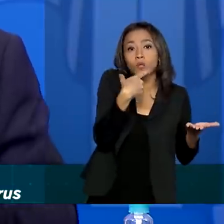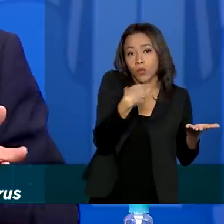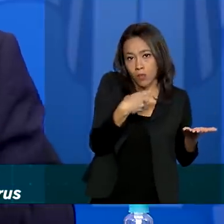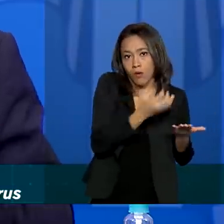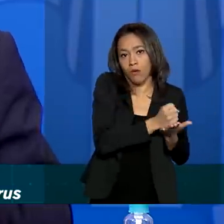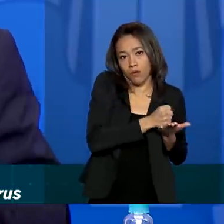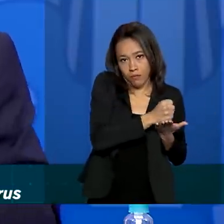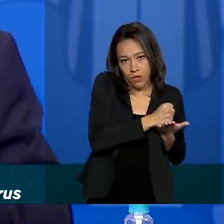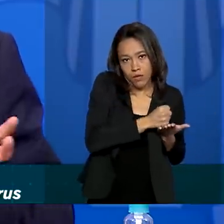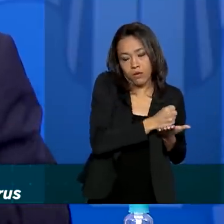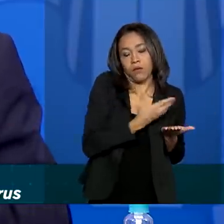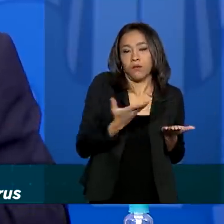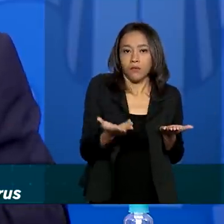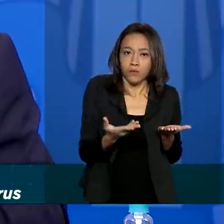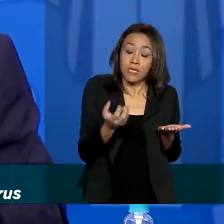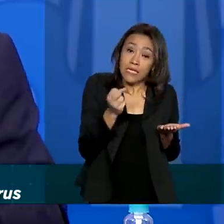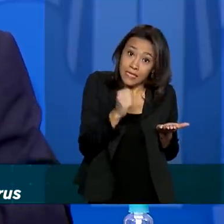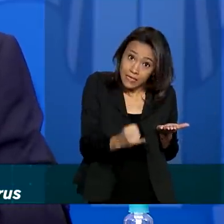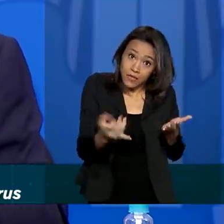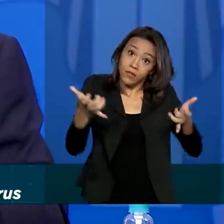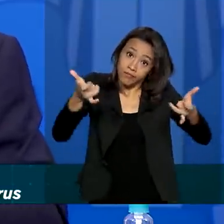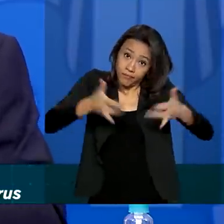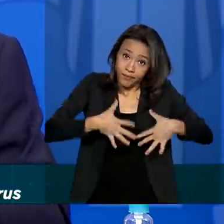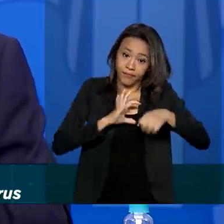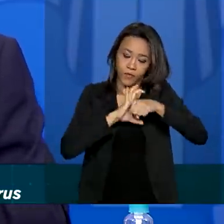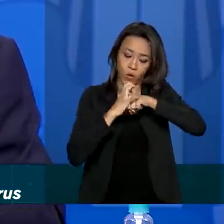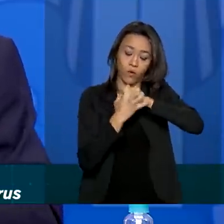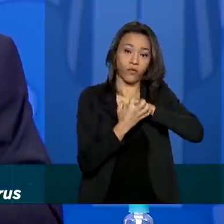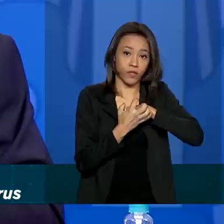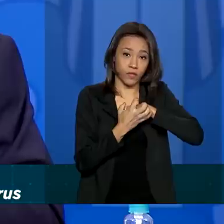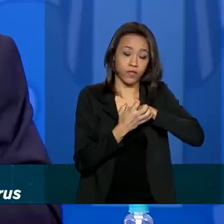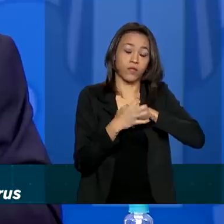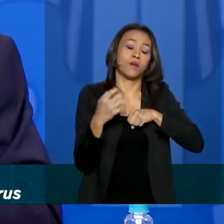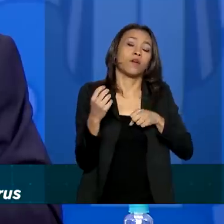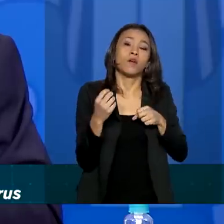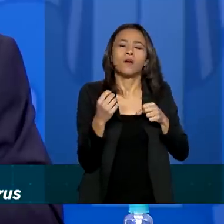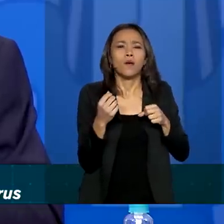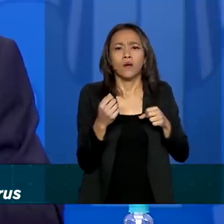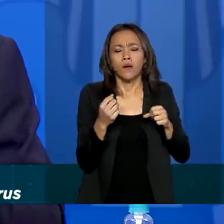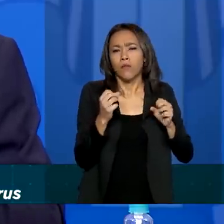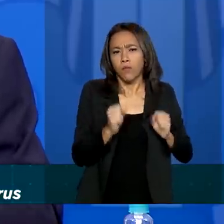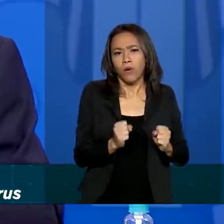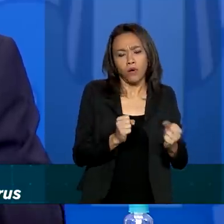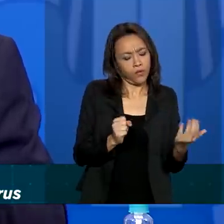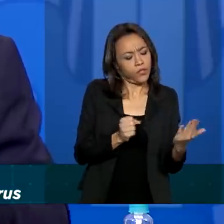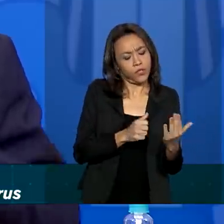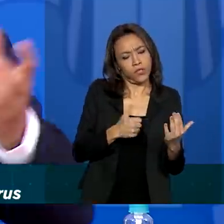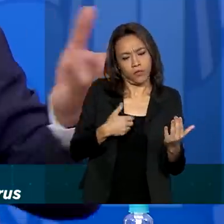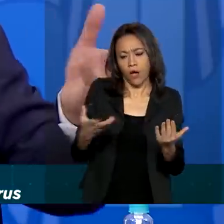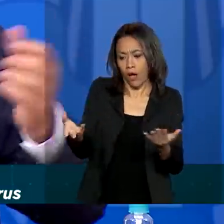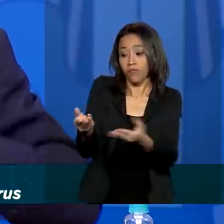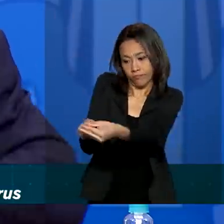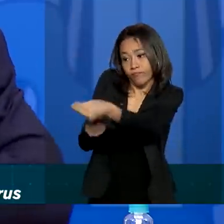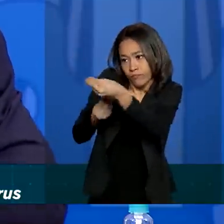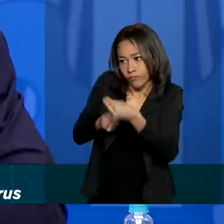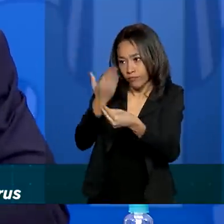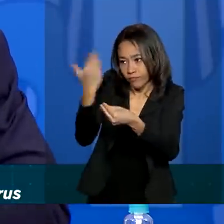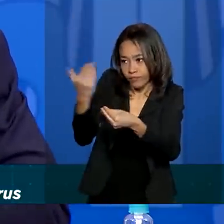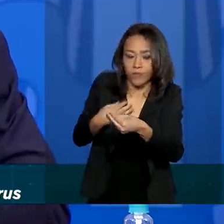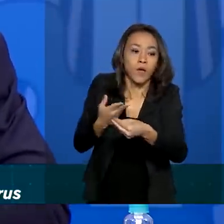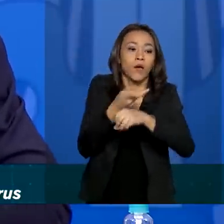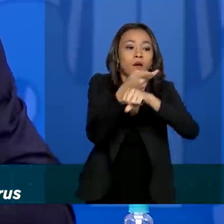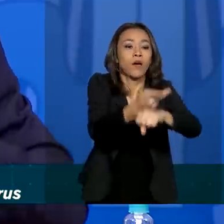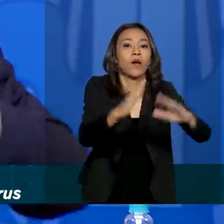se ela tiver, vamos dizer, se ela tem o Covid, ela pode receber aquela prescrição, ele vai na farmácia, compra aquilo, vai para